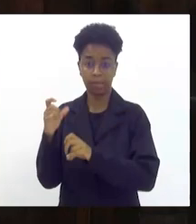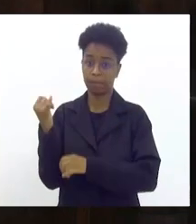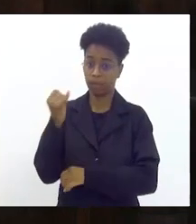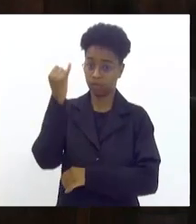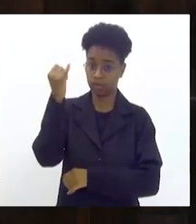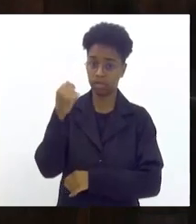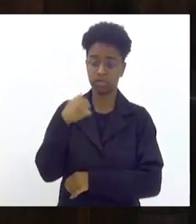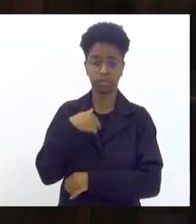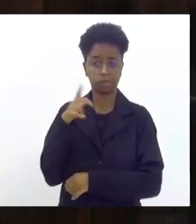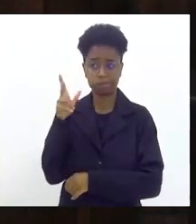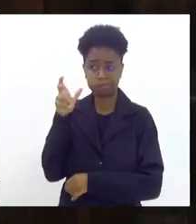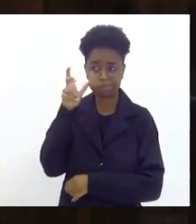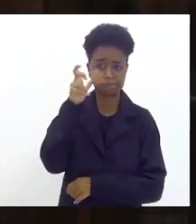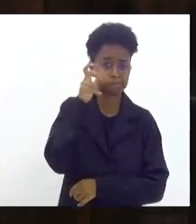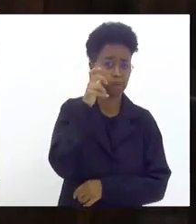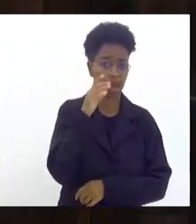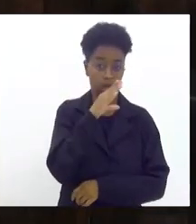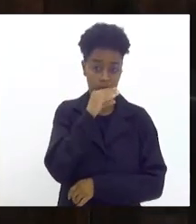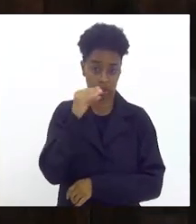escuto isso desde a minha adolescência.